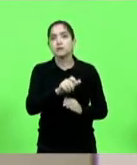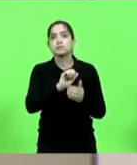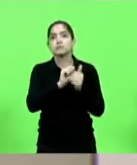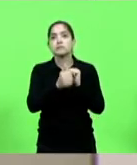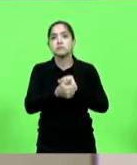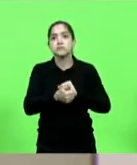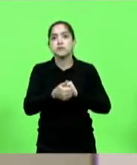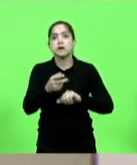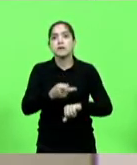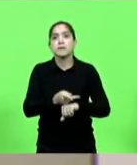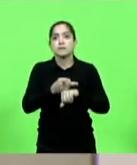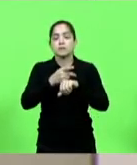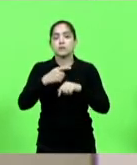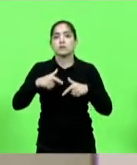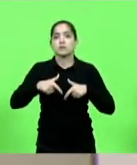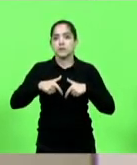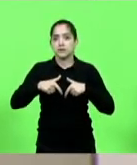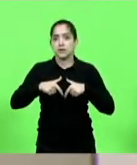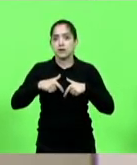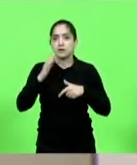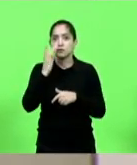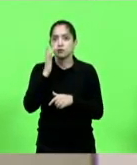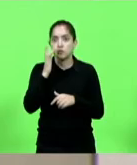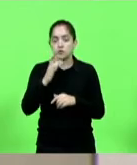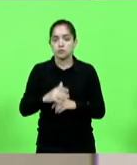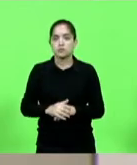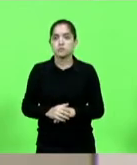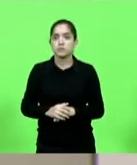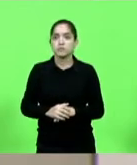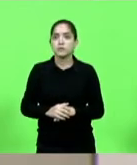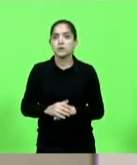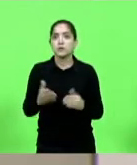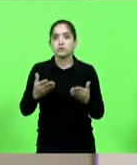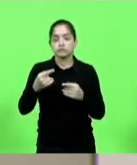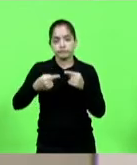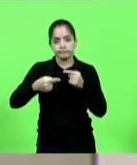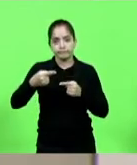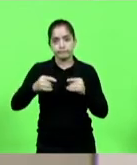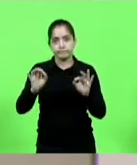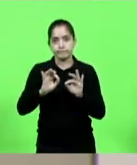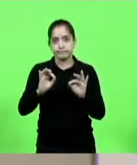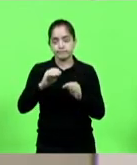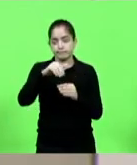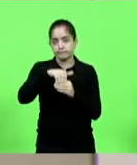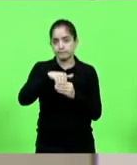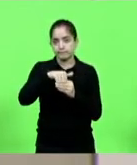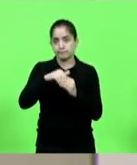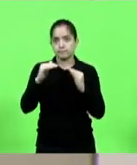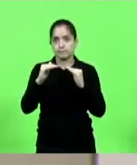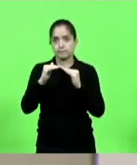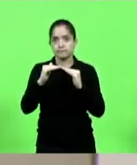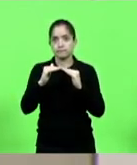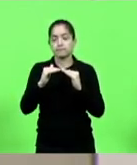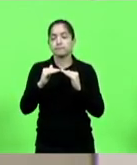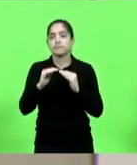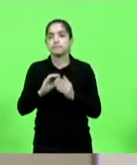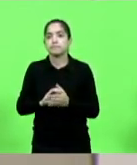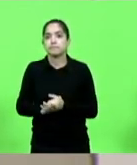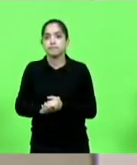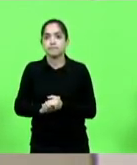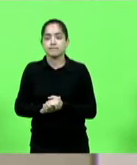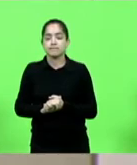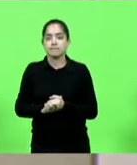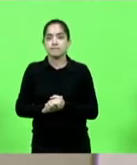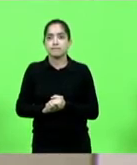da medalha de ouro no Pan-Americano de Ginástica, em discussão. Não havendo quem queira discutir, em votação, deputados que aprovam, permaneçam como se encontra,